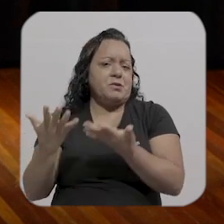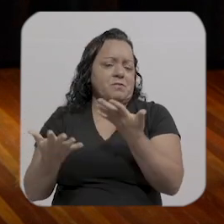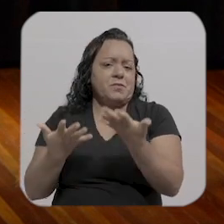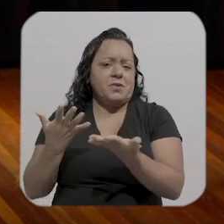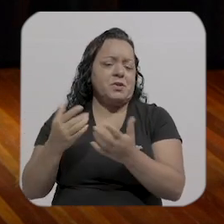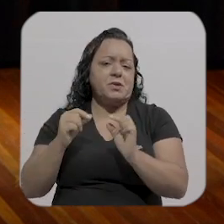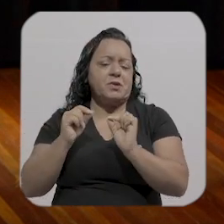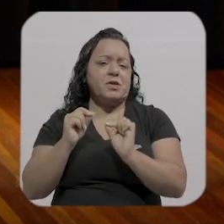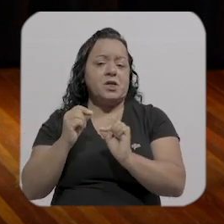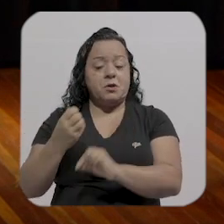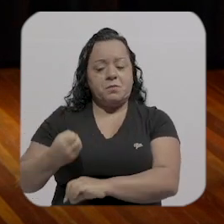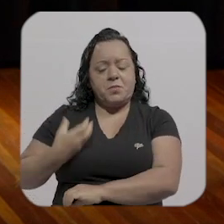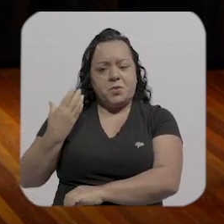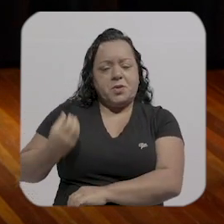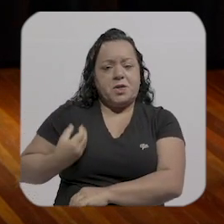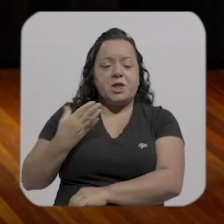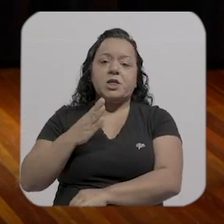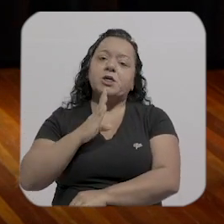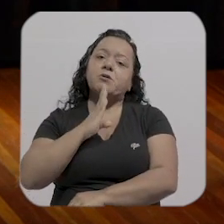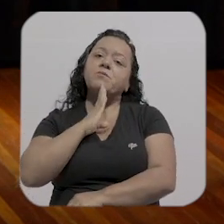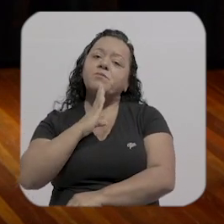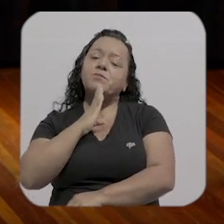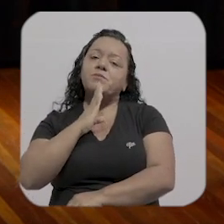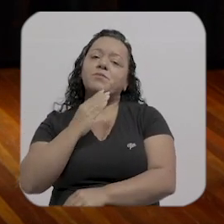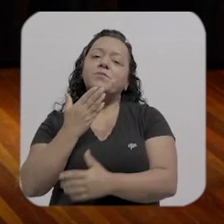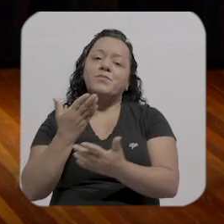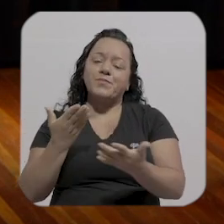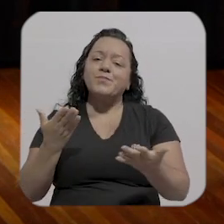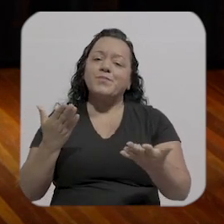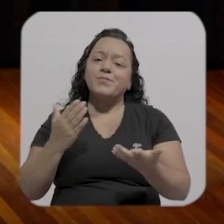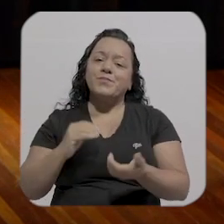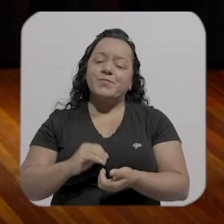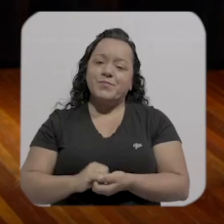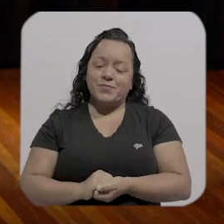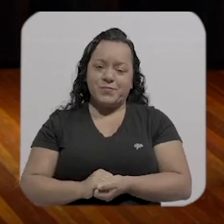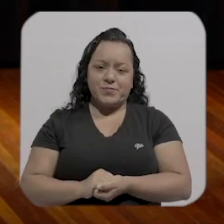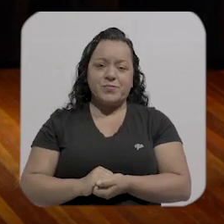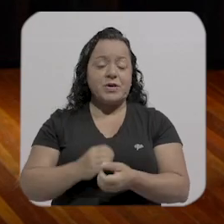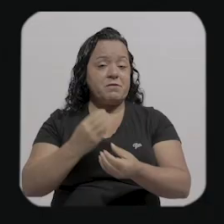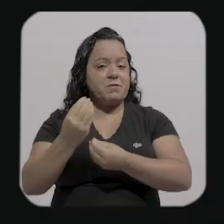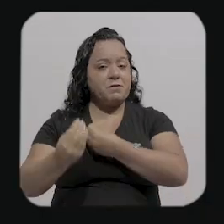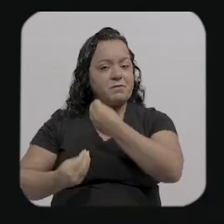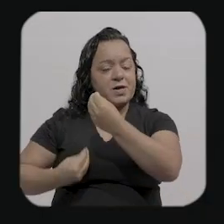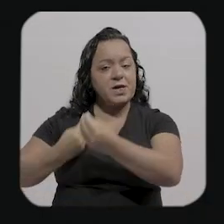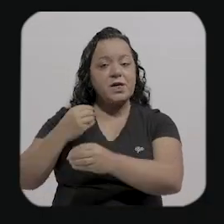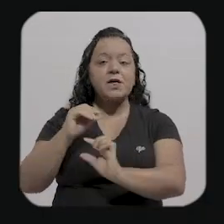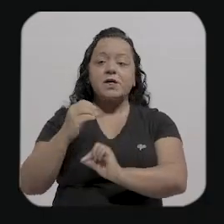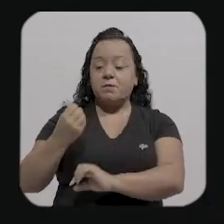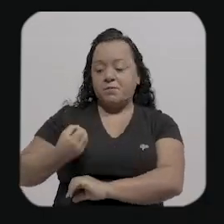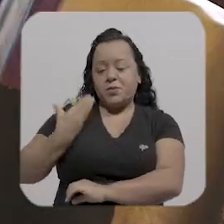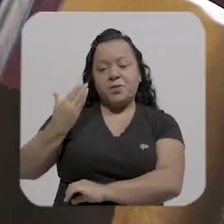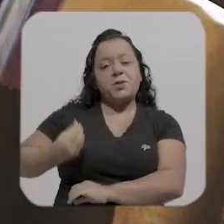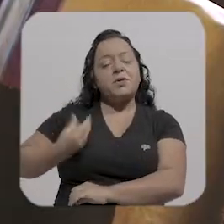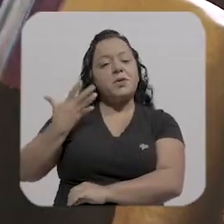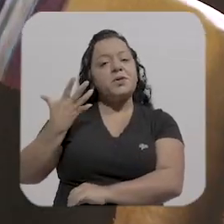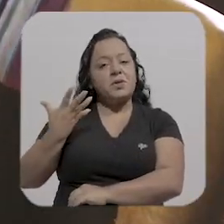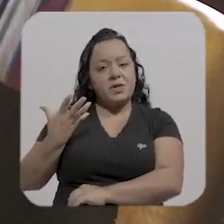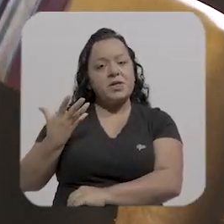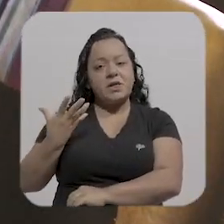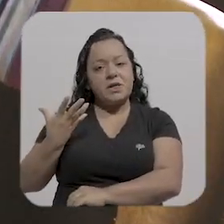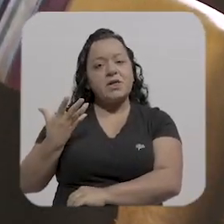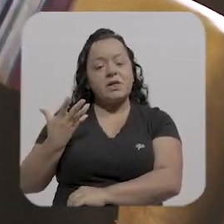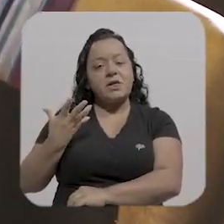sendo um poeta conhecido sendo é tipo viver de poesia eu tinha essas